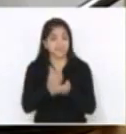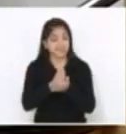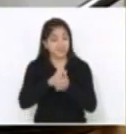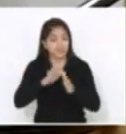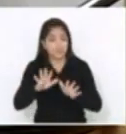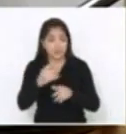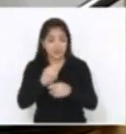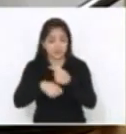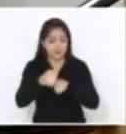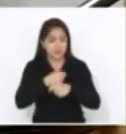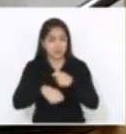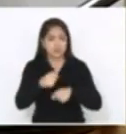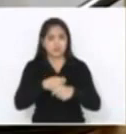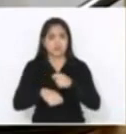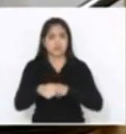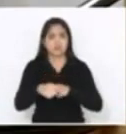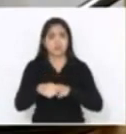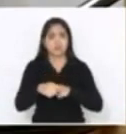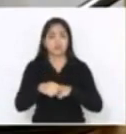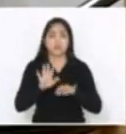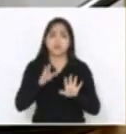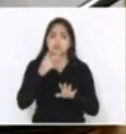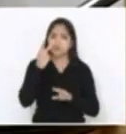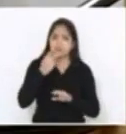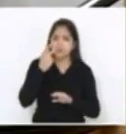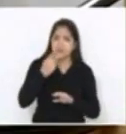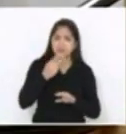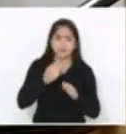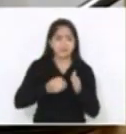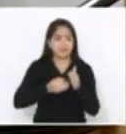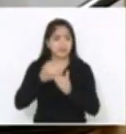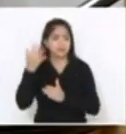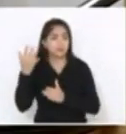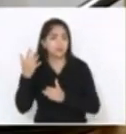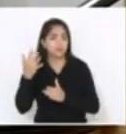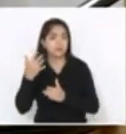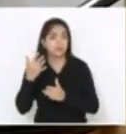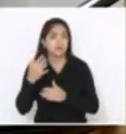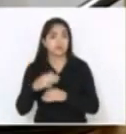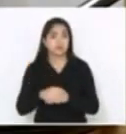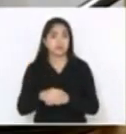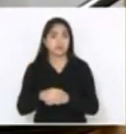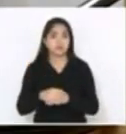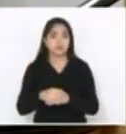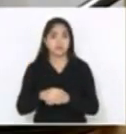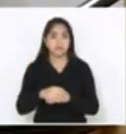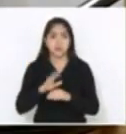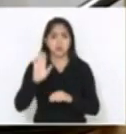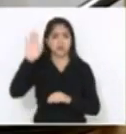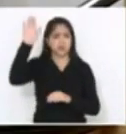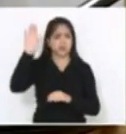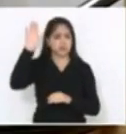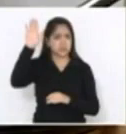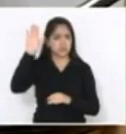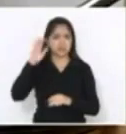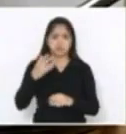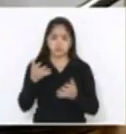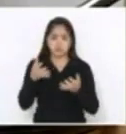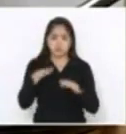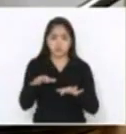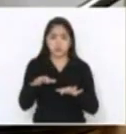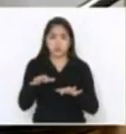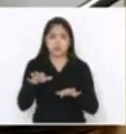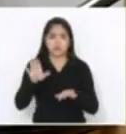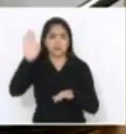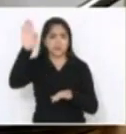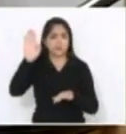acabar com isso. Eu tenho dito e manifestado muitas vezes que não pretendo ser candidato a deputado